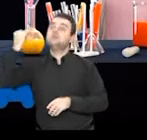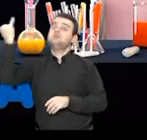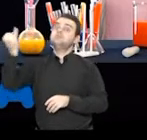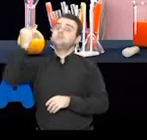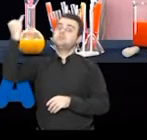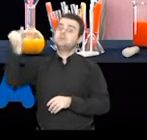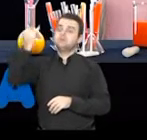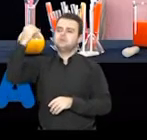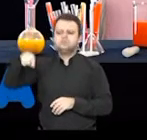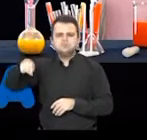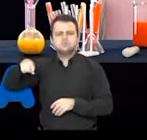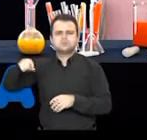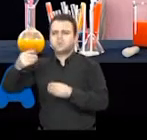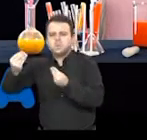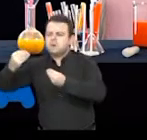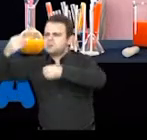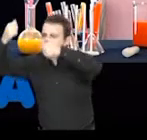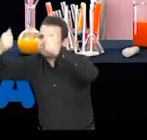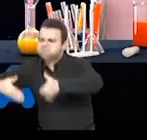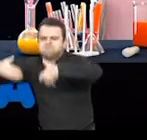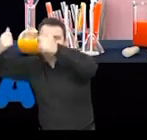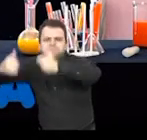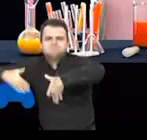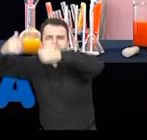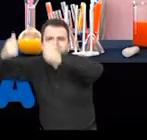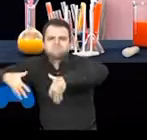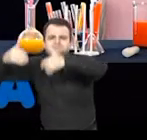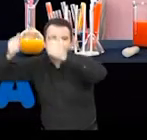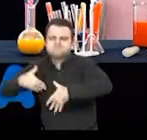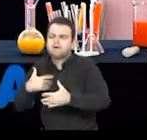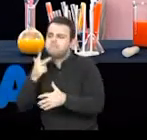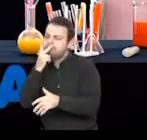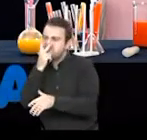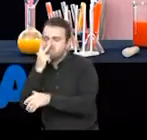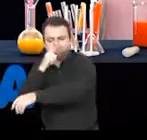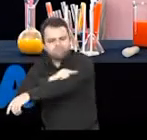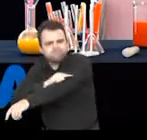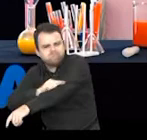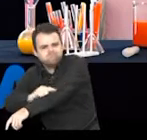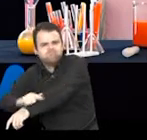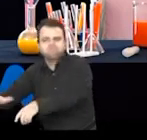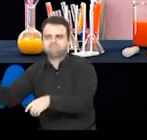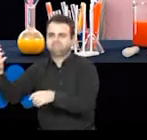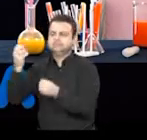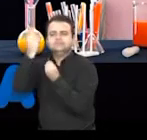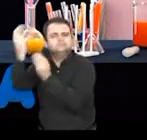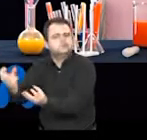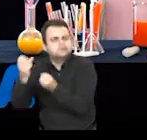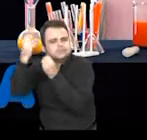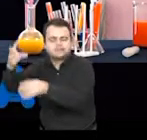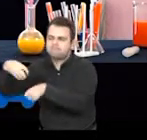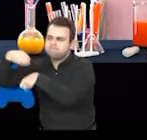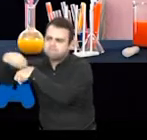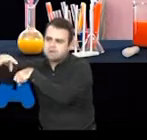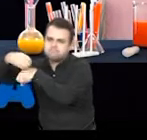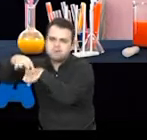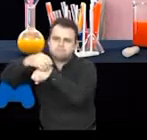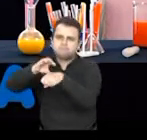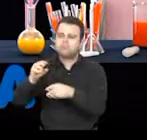ciência porque ela argumenta de uma maneira um tanto cordial, passando essas informações,